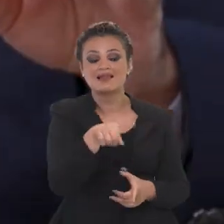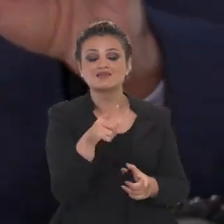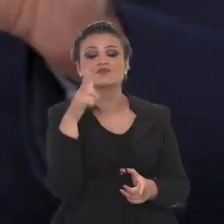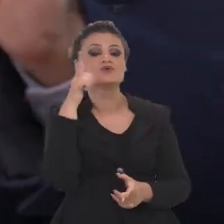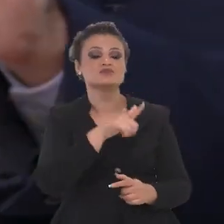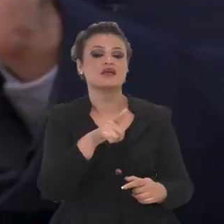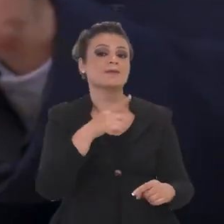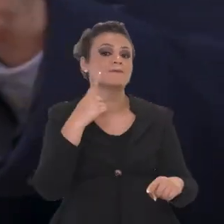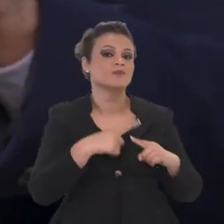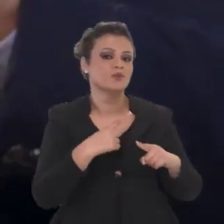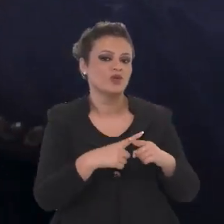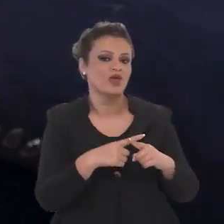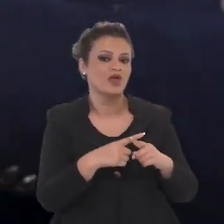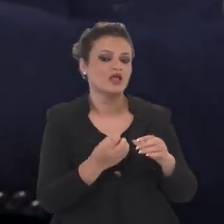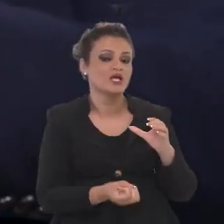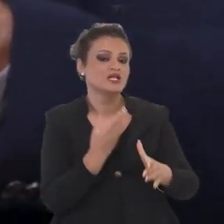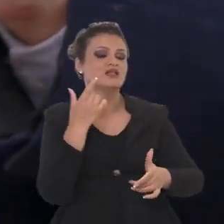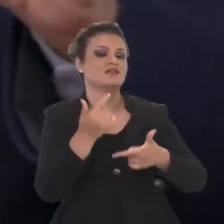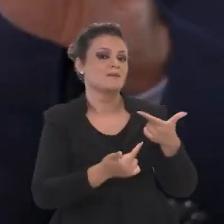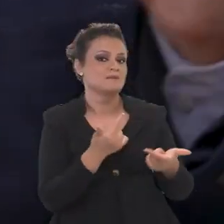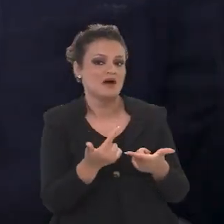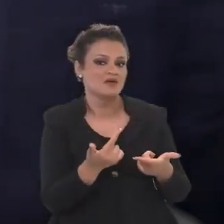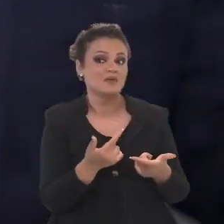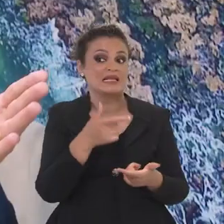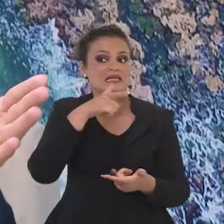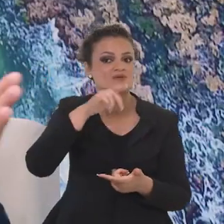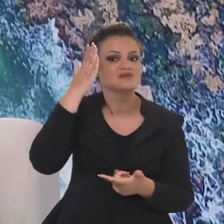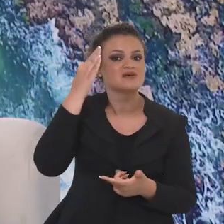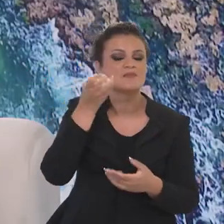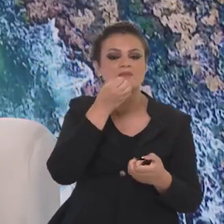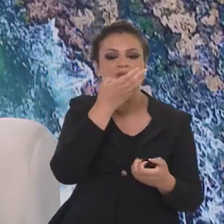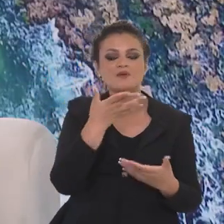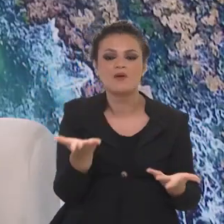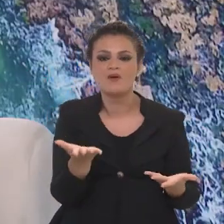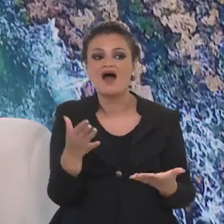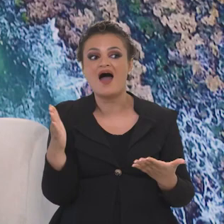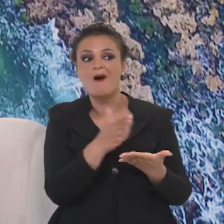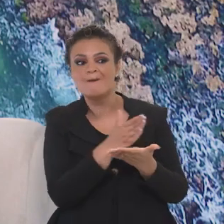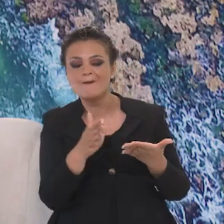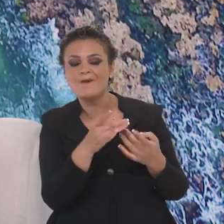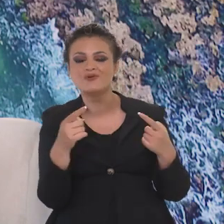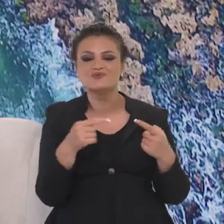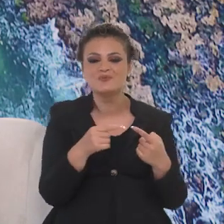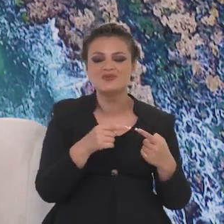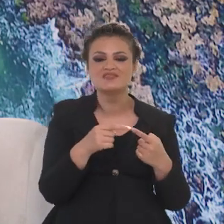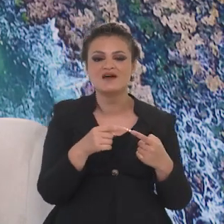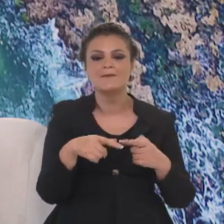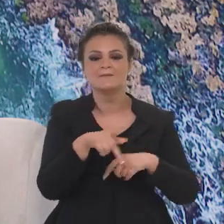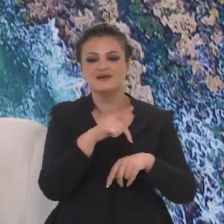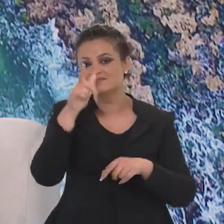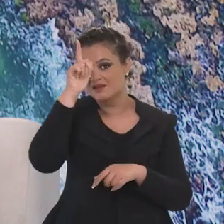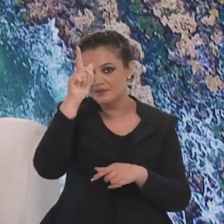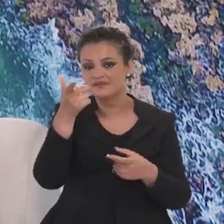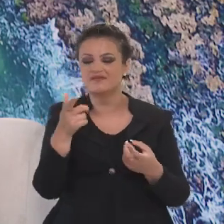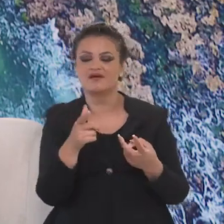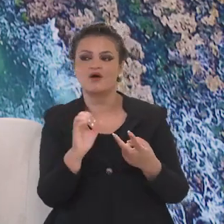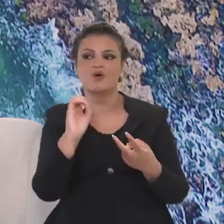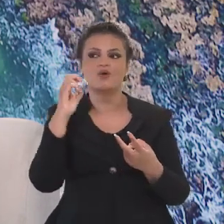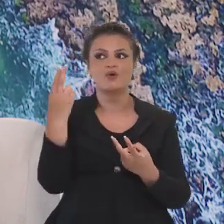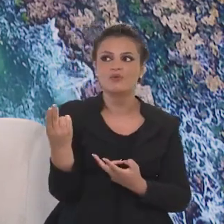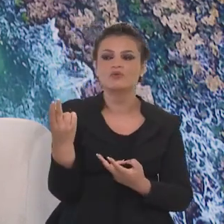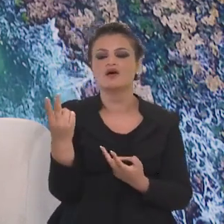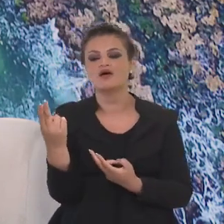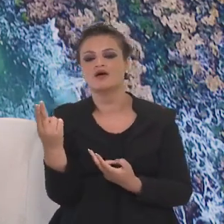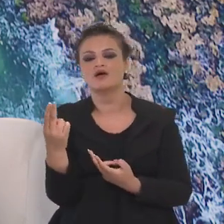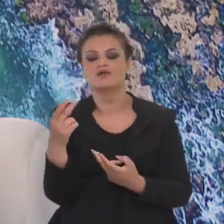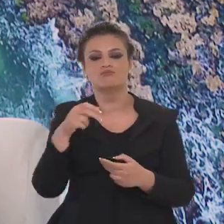potência de geração de emprego e qual língua estrangeira? Tem lugar que é mais visitado pelo povo da Alemanha, tem